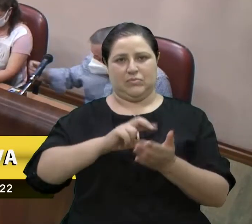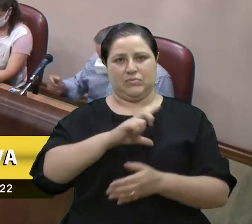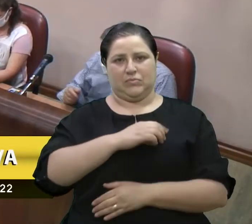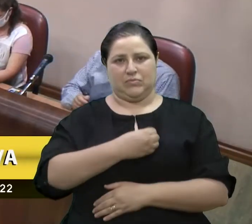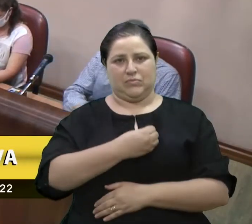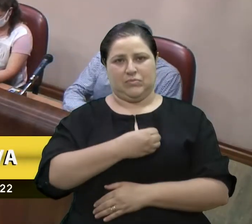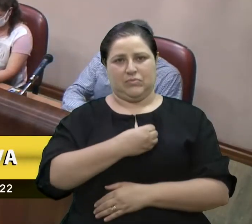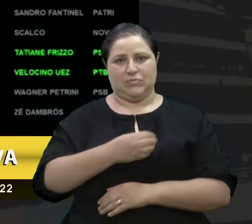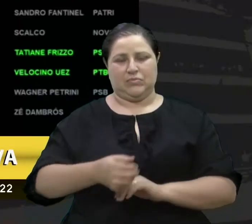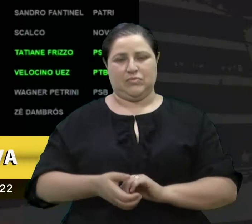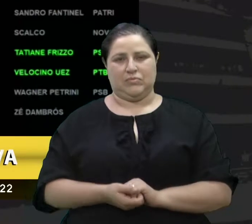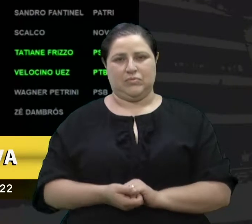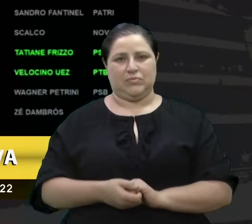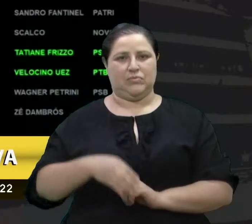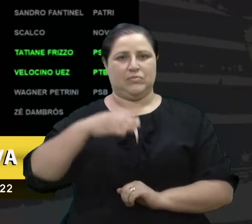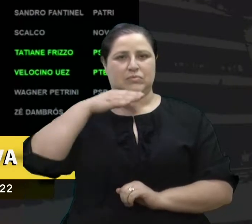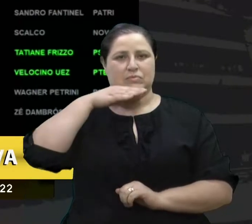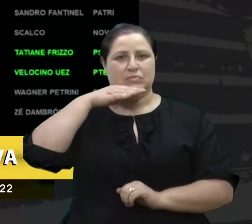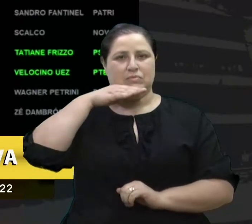Bortola.